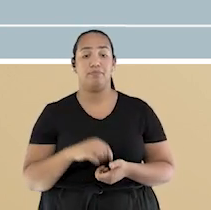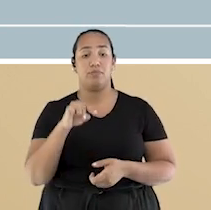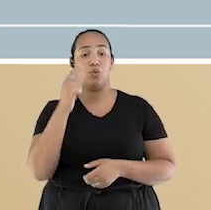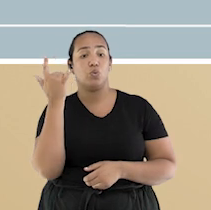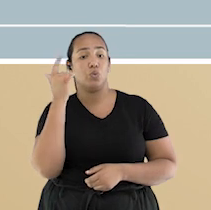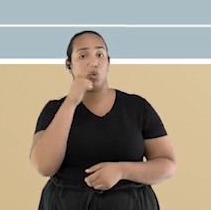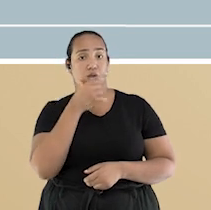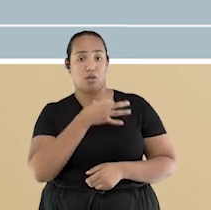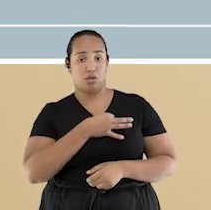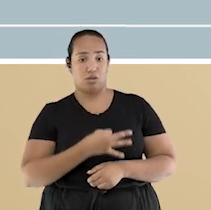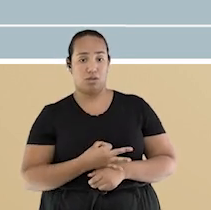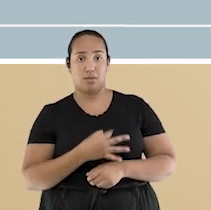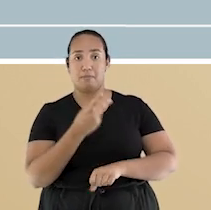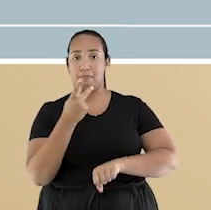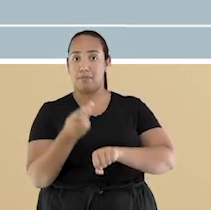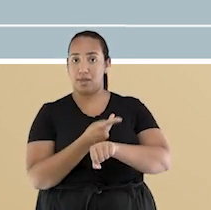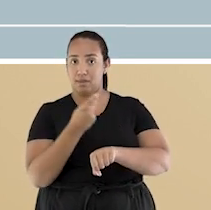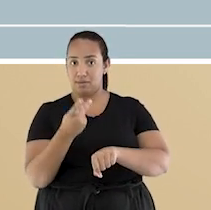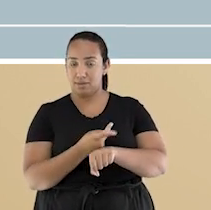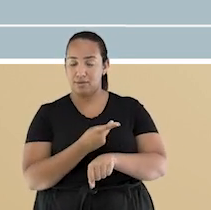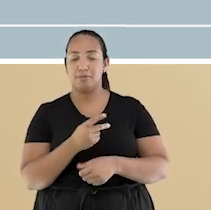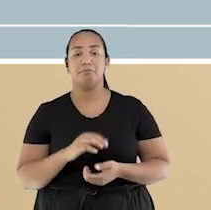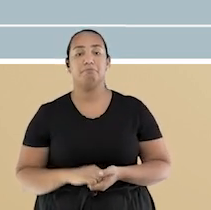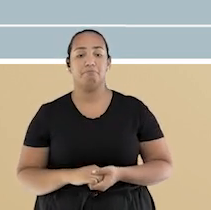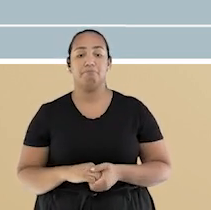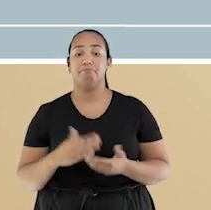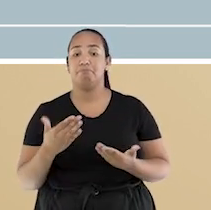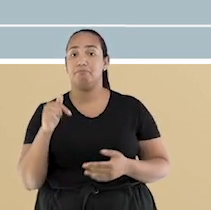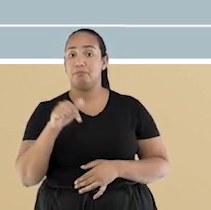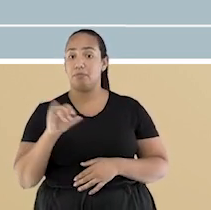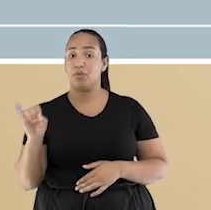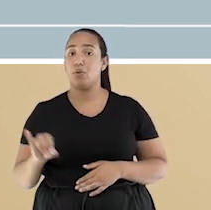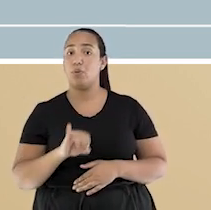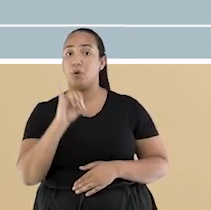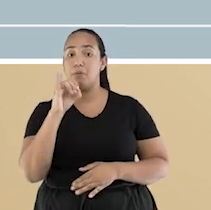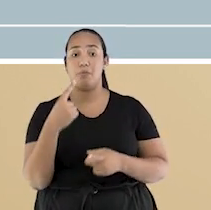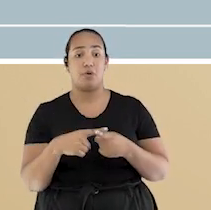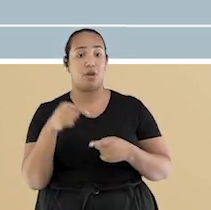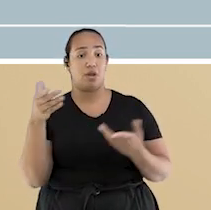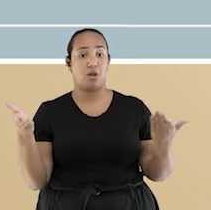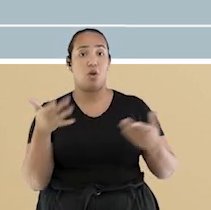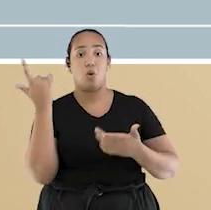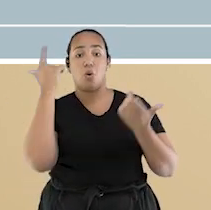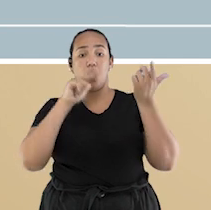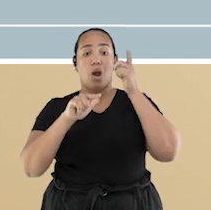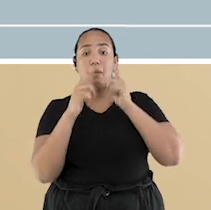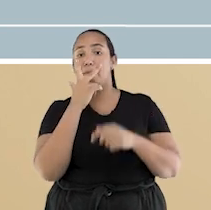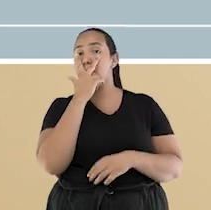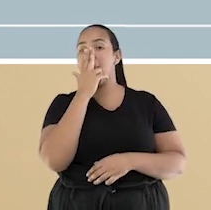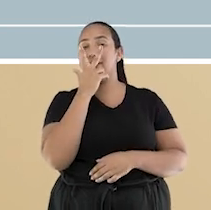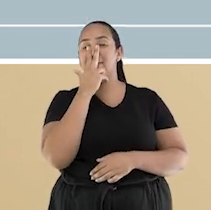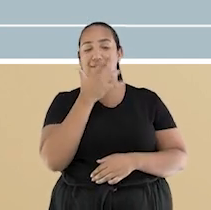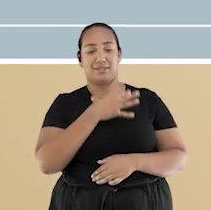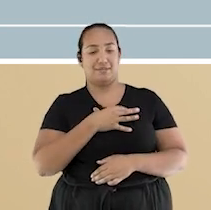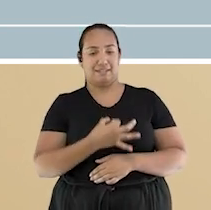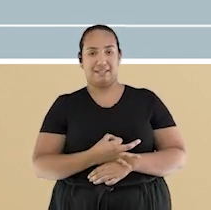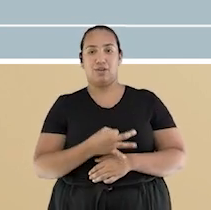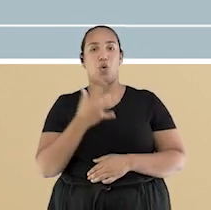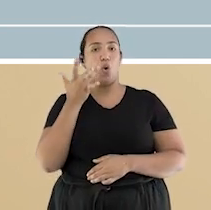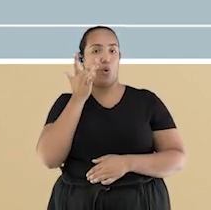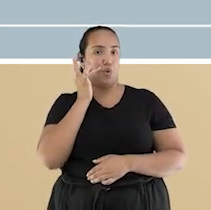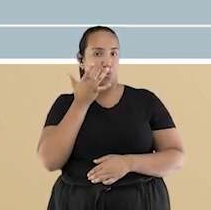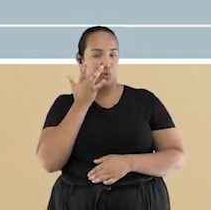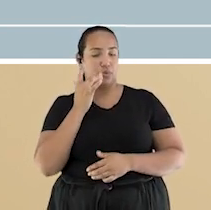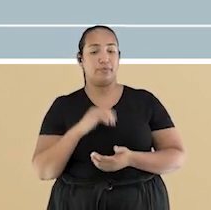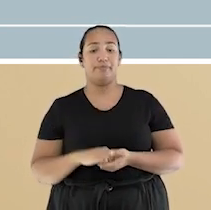conquistaram a medalha de prata. Sua importância foi tão grande que a conquista foi comemorada como se fosse medalha de ouro.